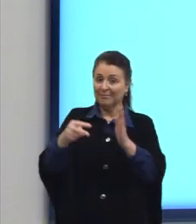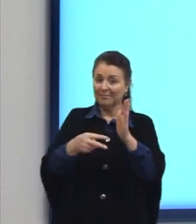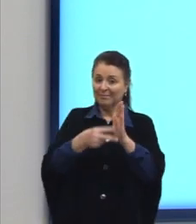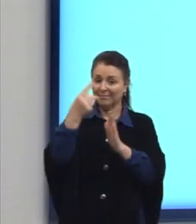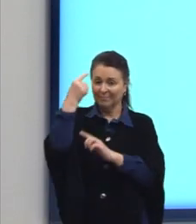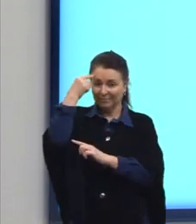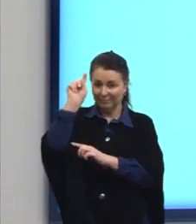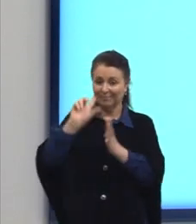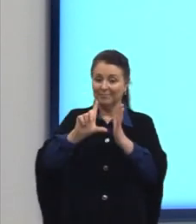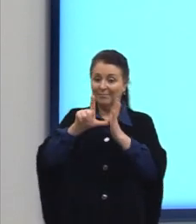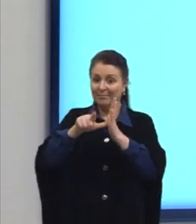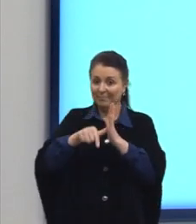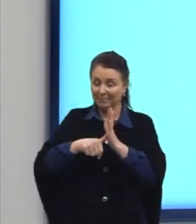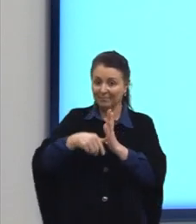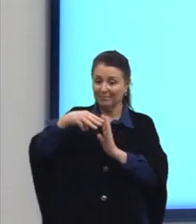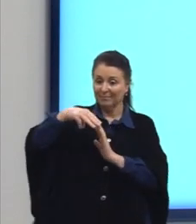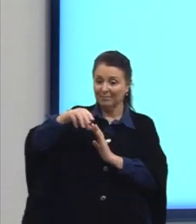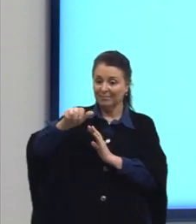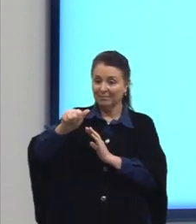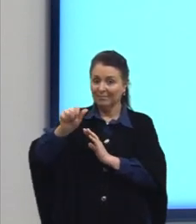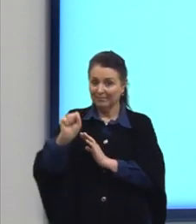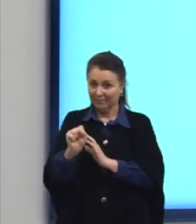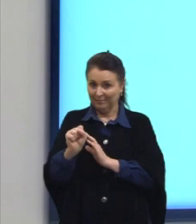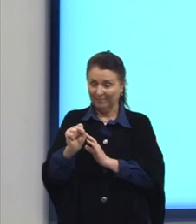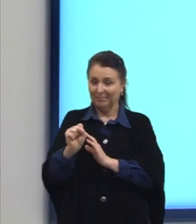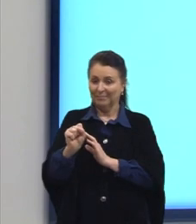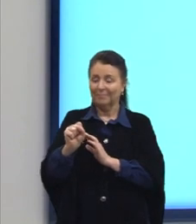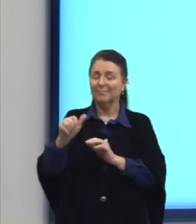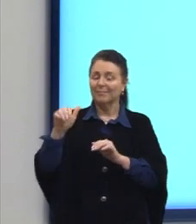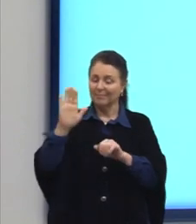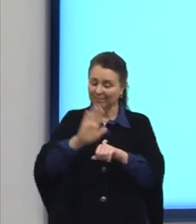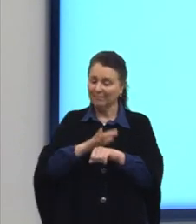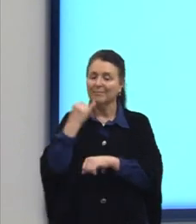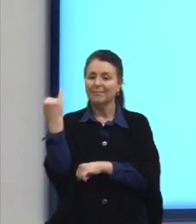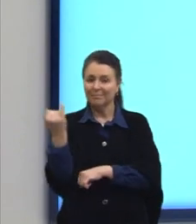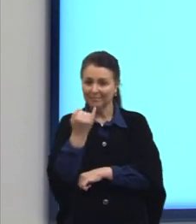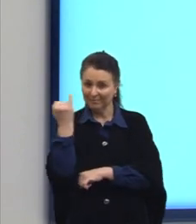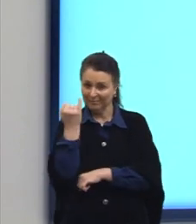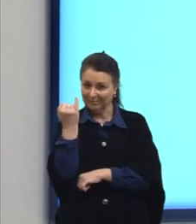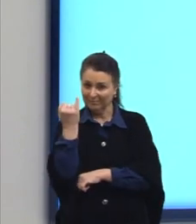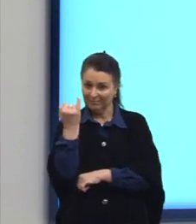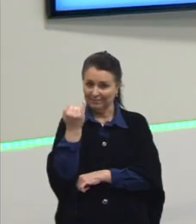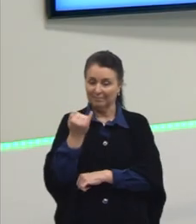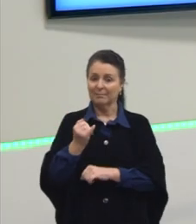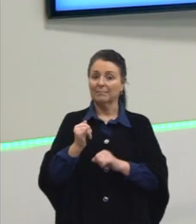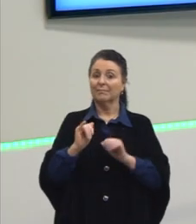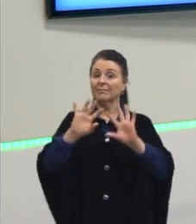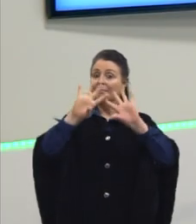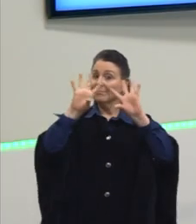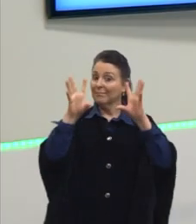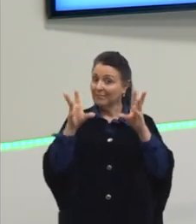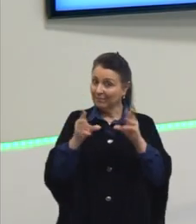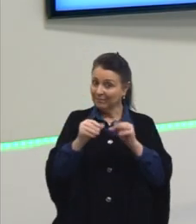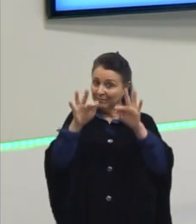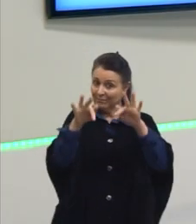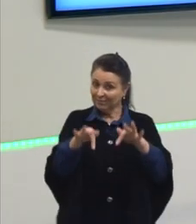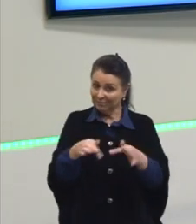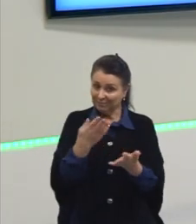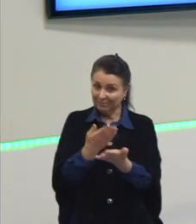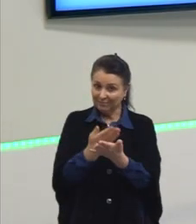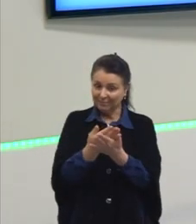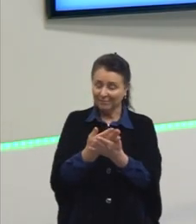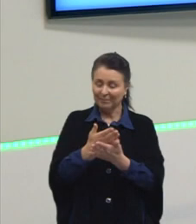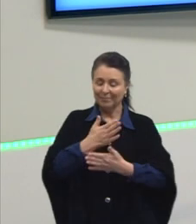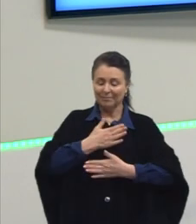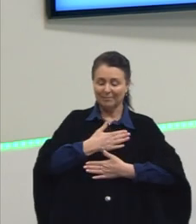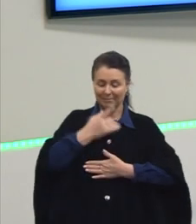é sempre a que tem um peso maior. Pessoal, chegamos ao final aí da nossa aula. E a minha